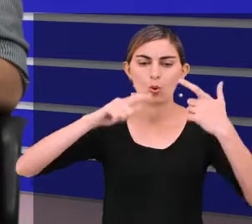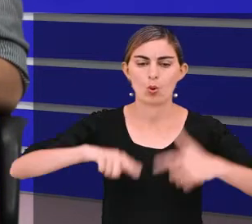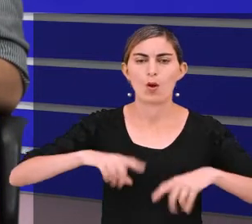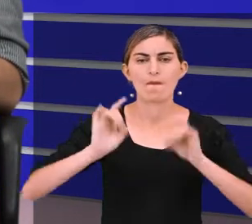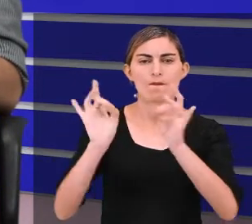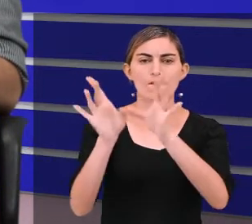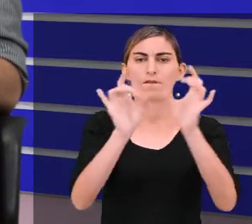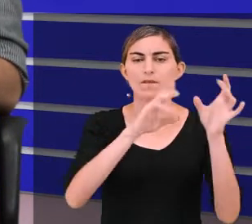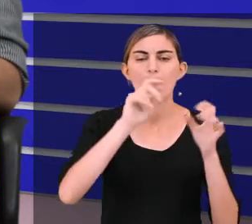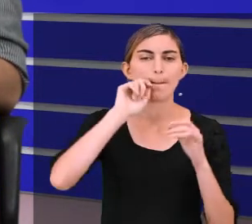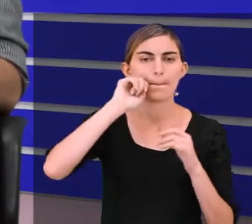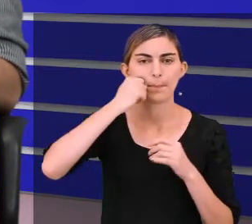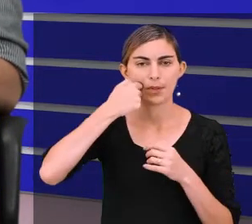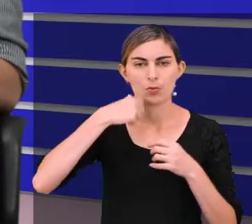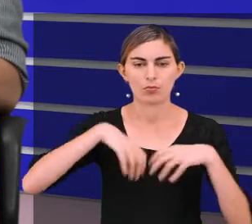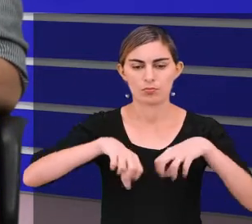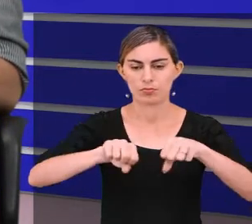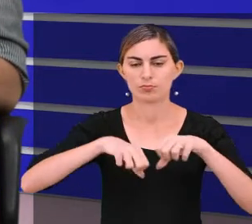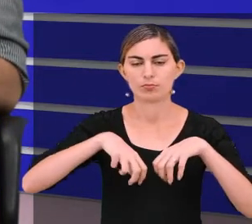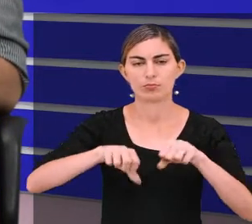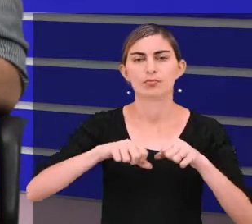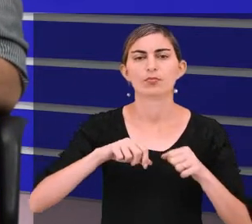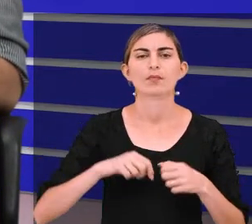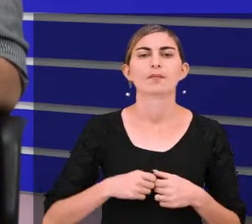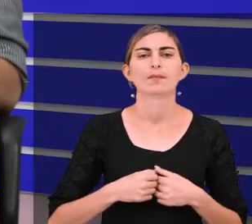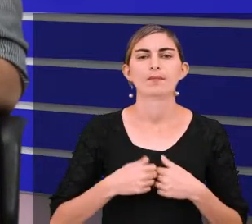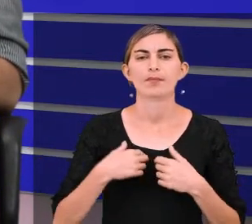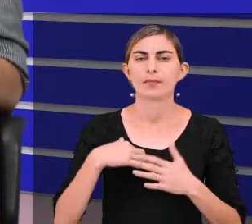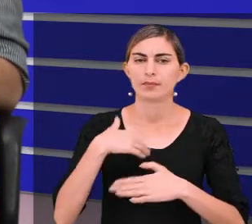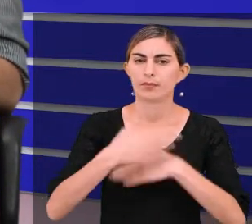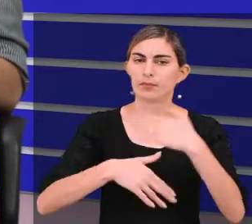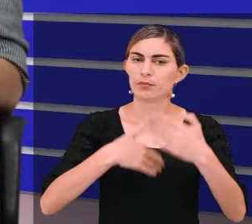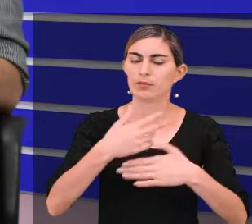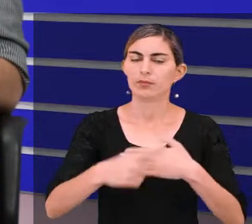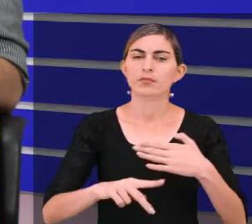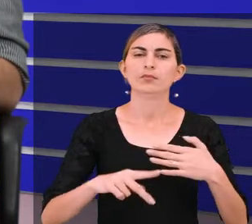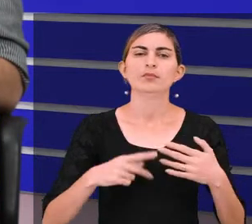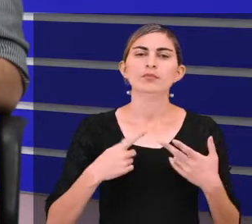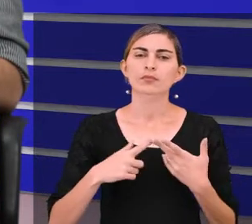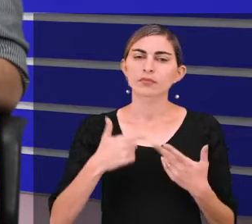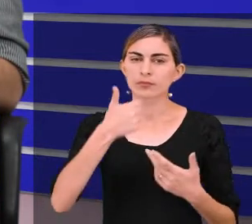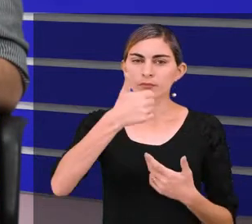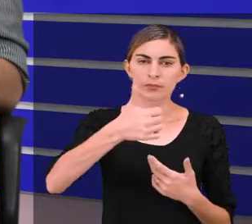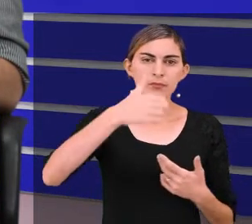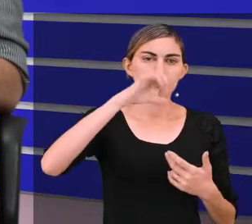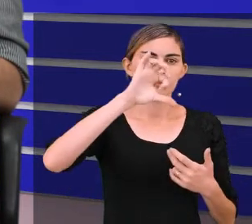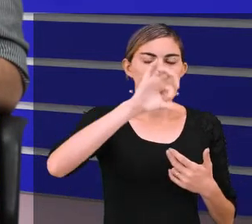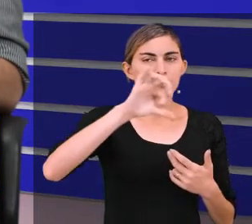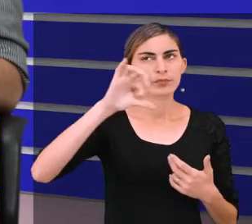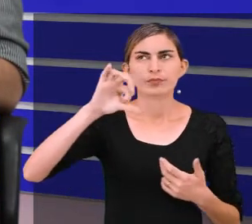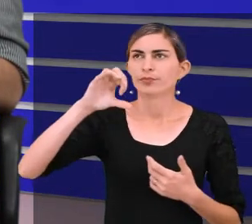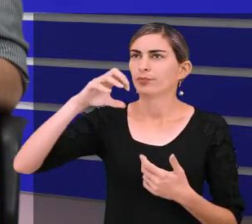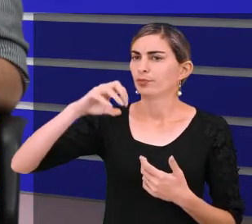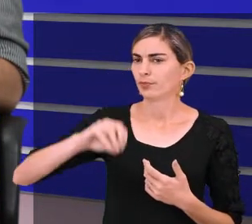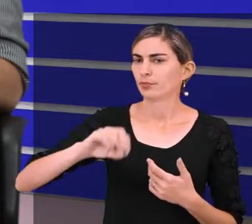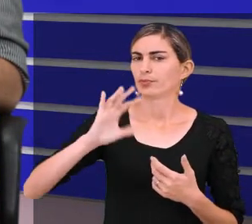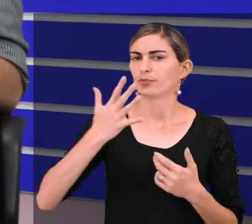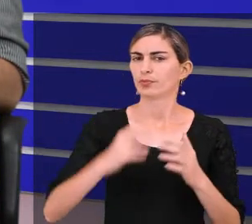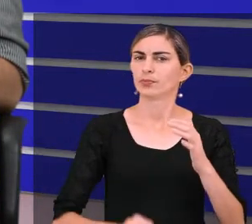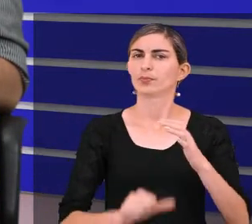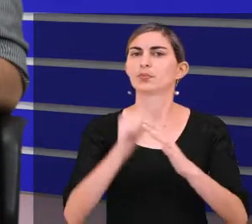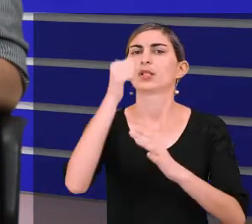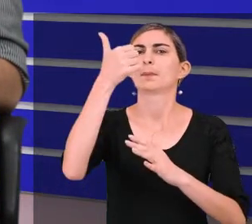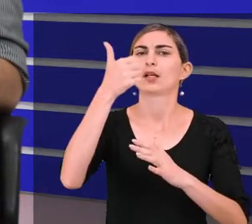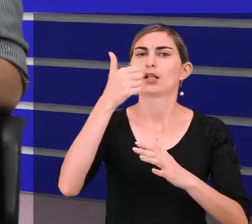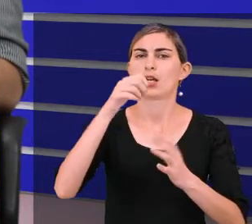Foi justamente no ano que minha mãe nasceu. E daí, quando foi em 1990, foi que surgiu a